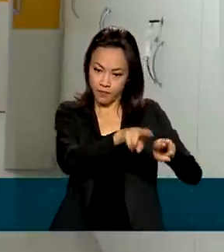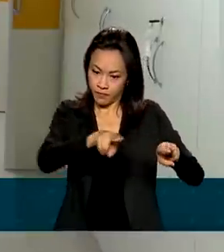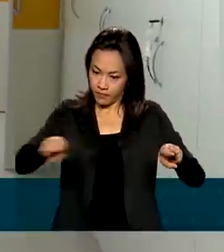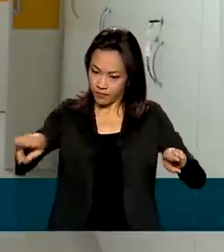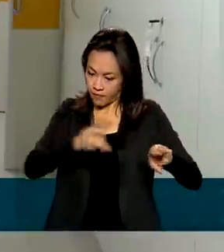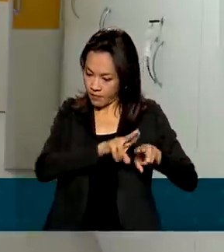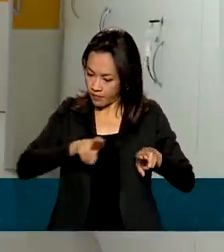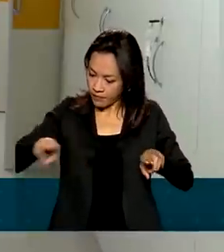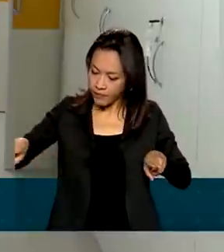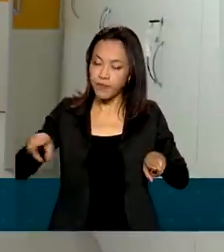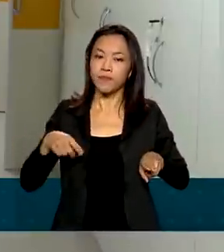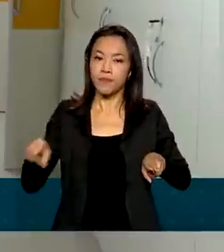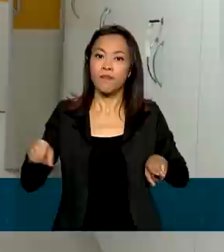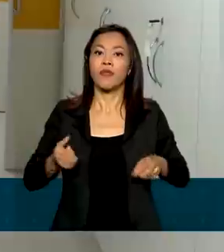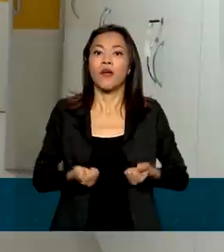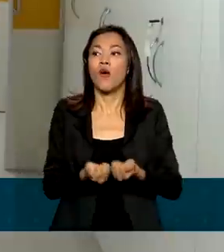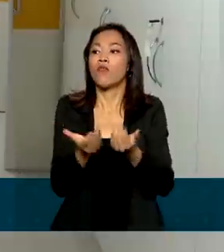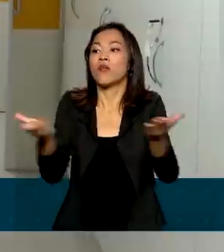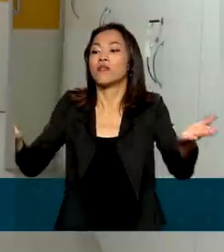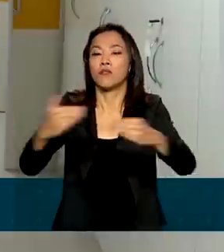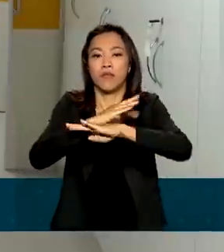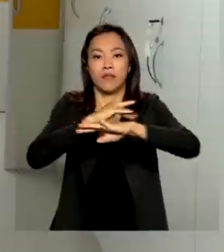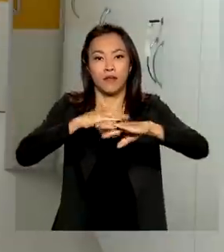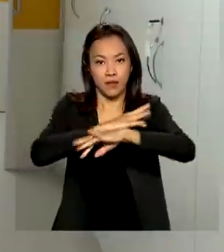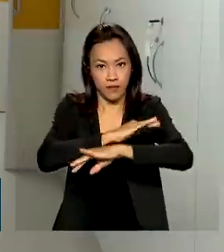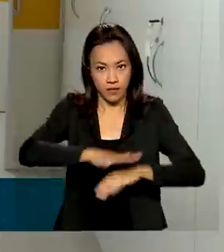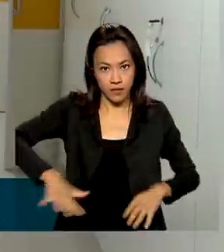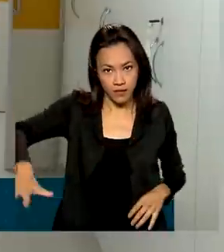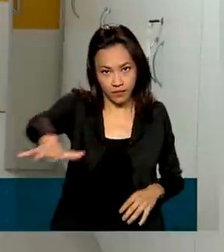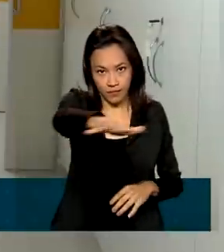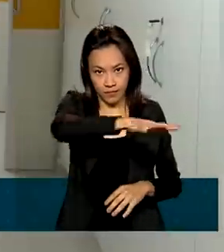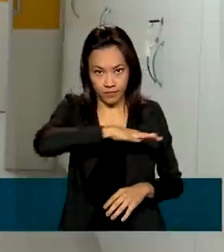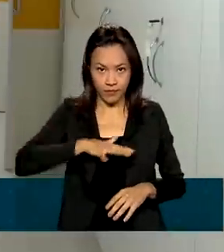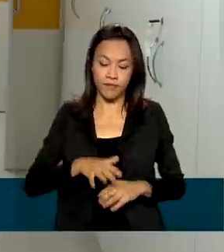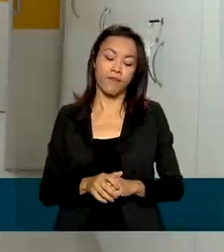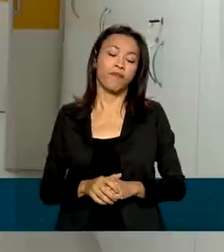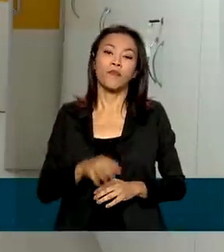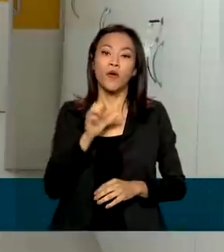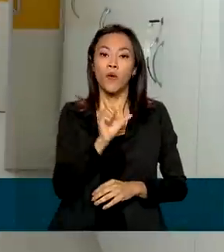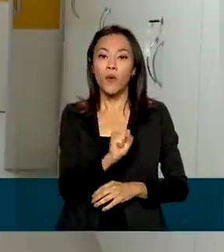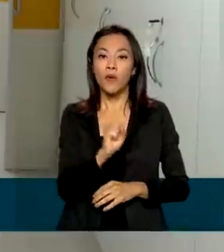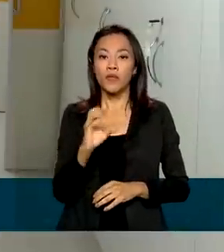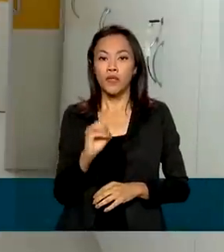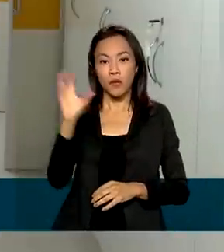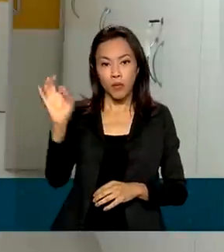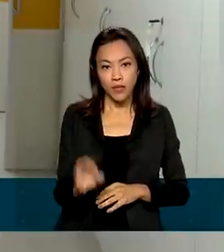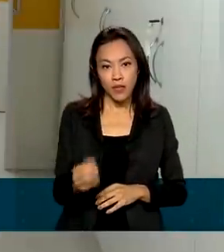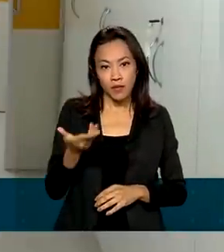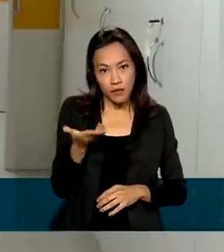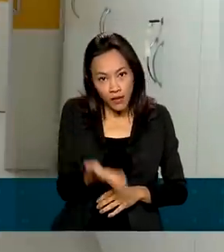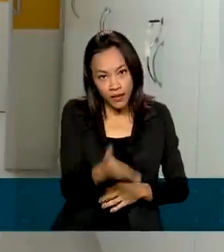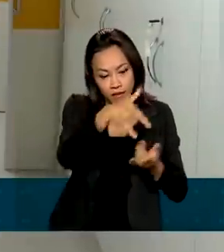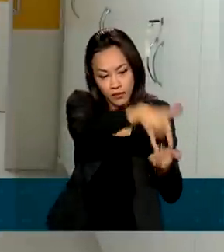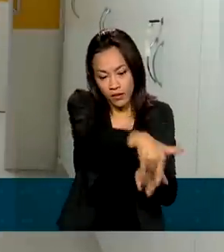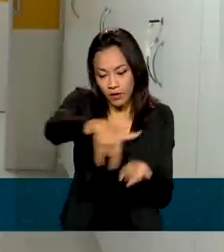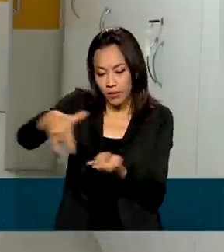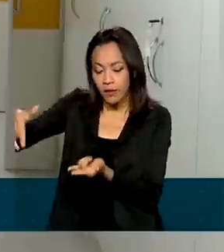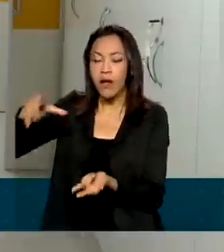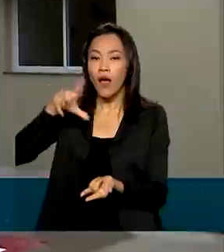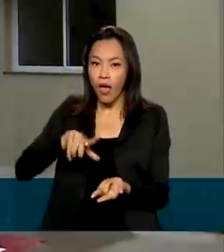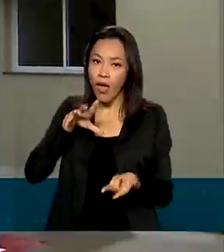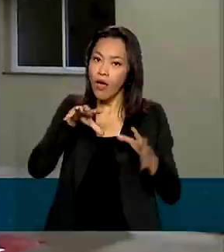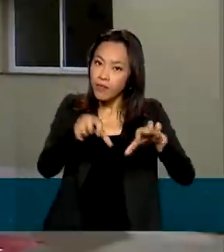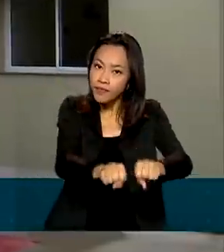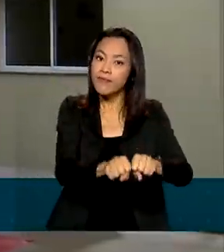população da cidade e da região, onde hoje, atualmente, 80% desses leitos são ocupados pelo Sistema Único de